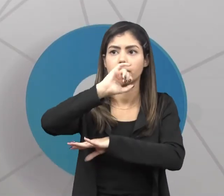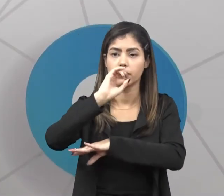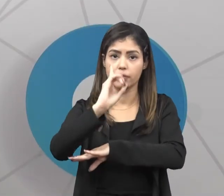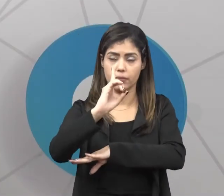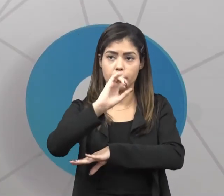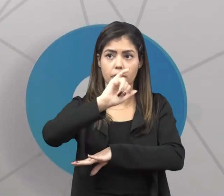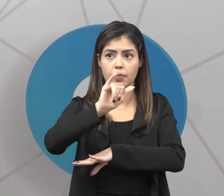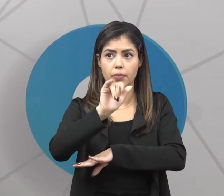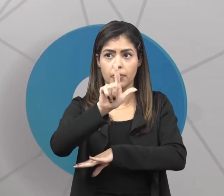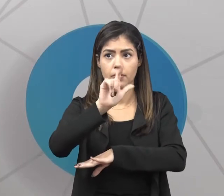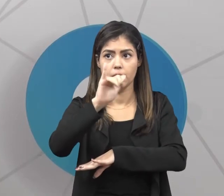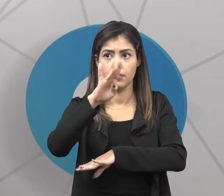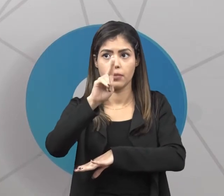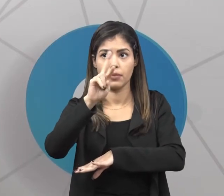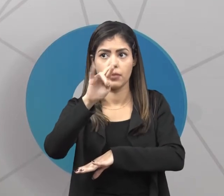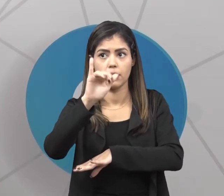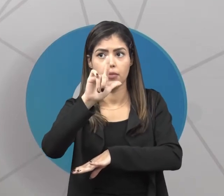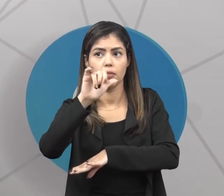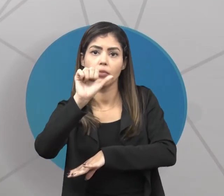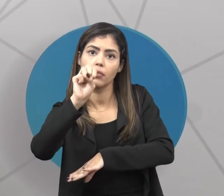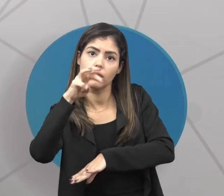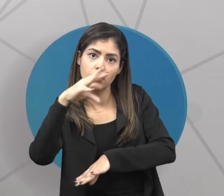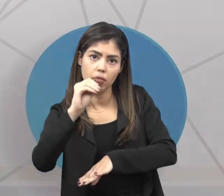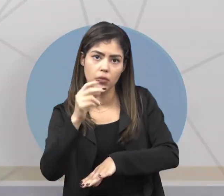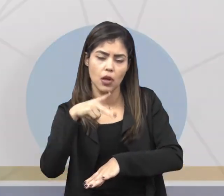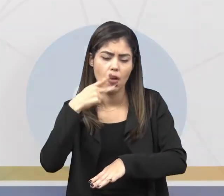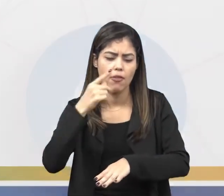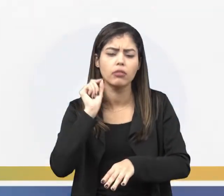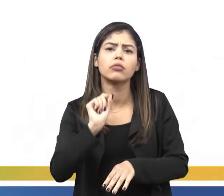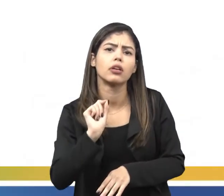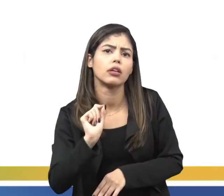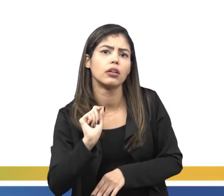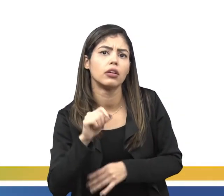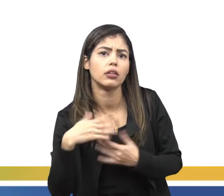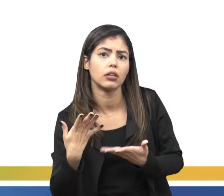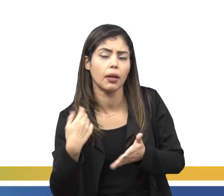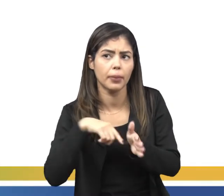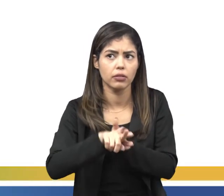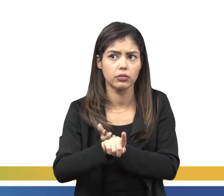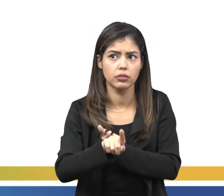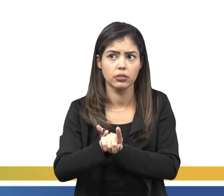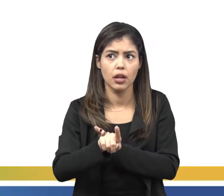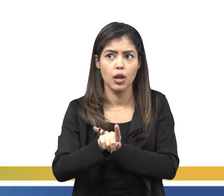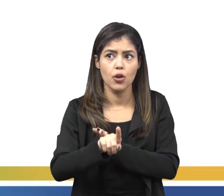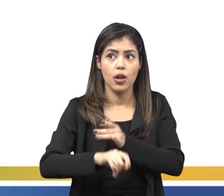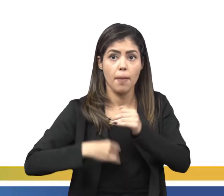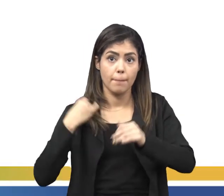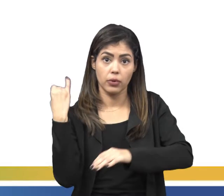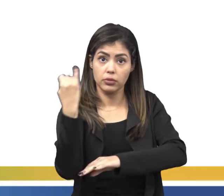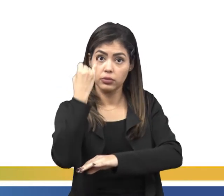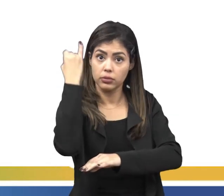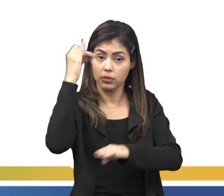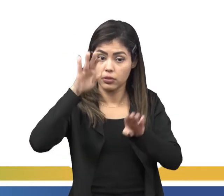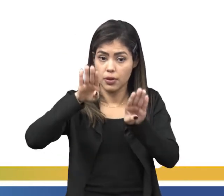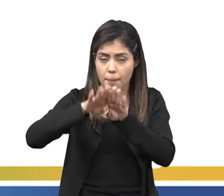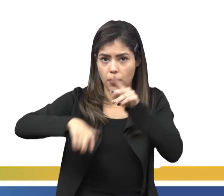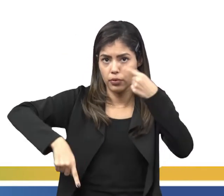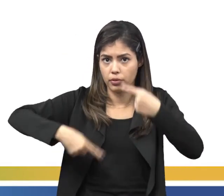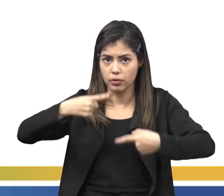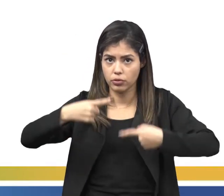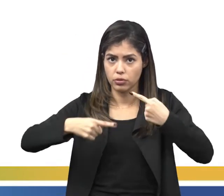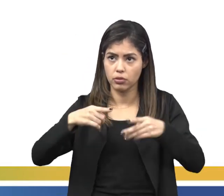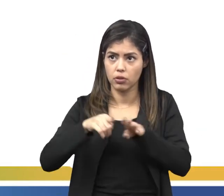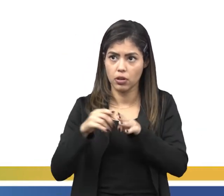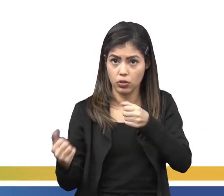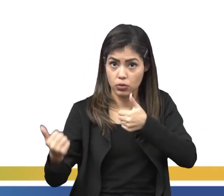No caso do enunciado, fala, princípio político que substitui a antiga teoria do direito divino. Não pode